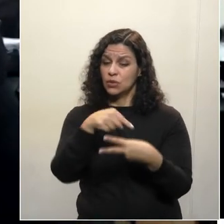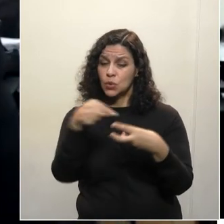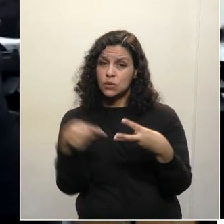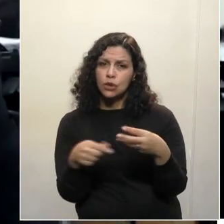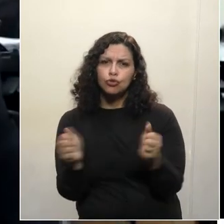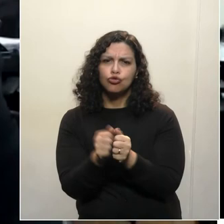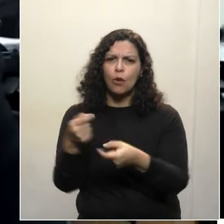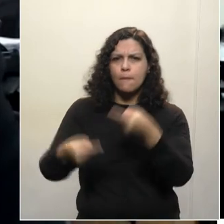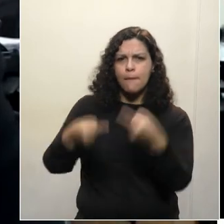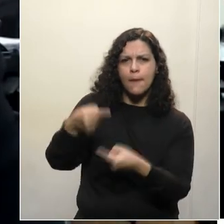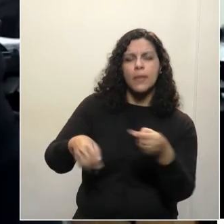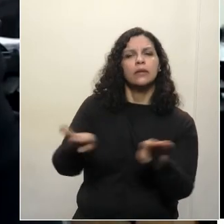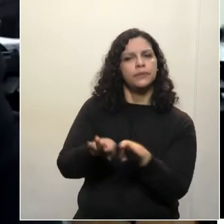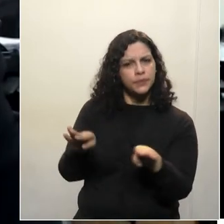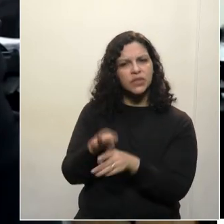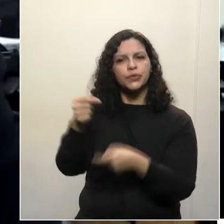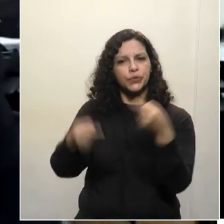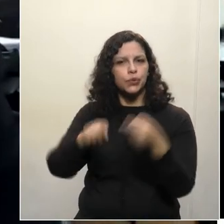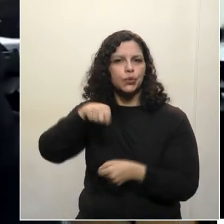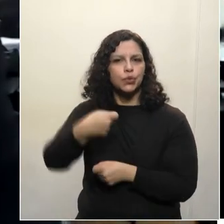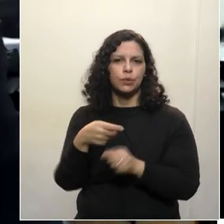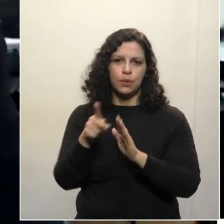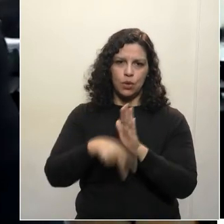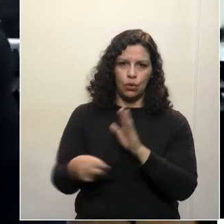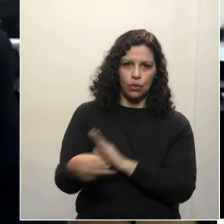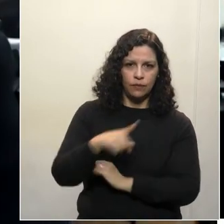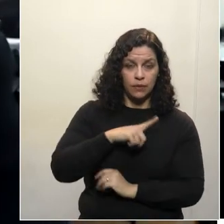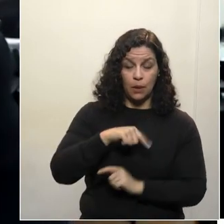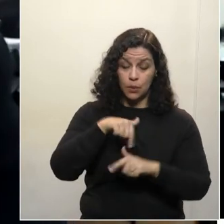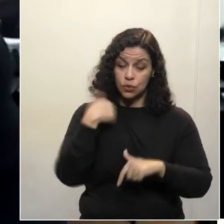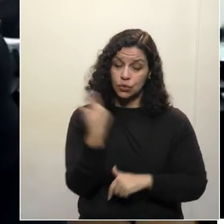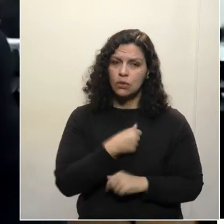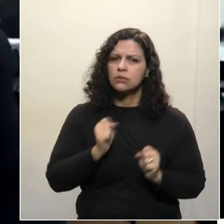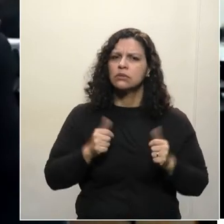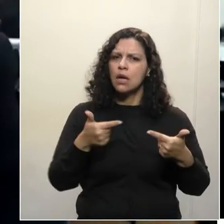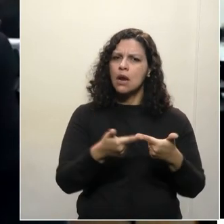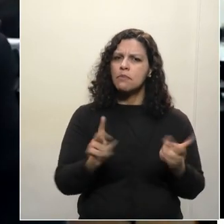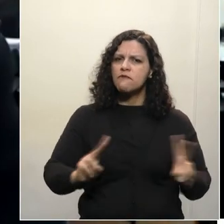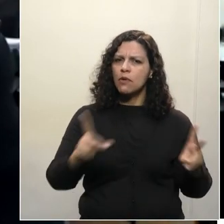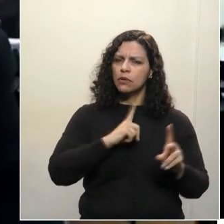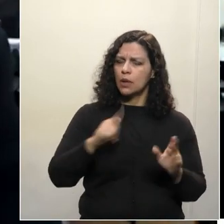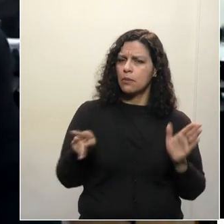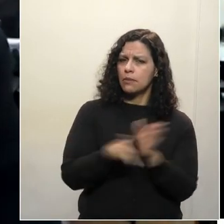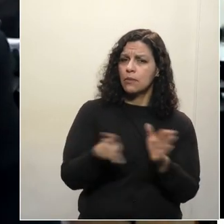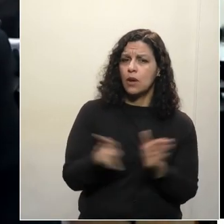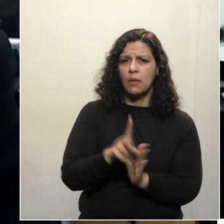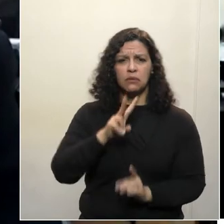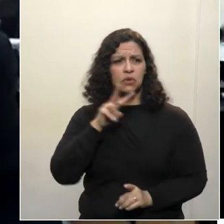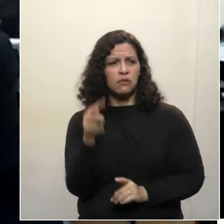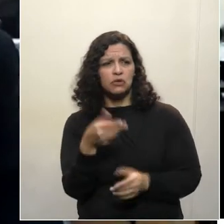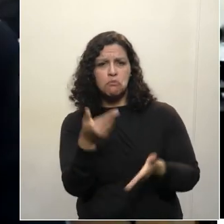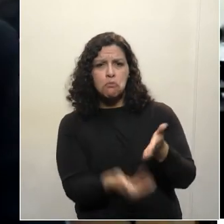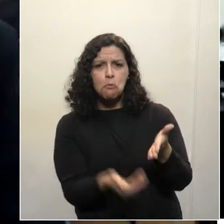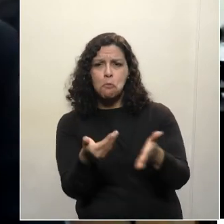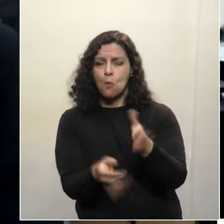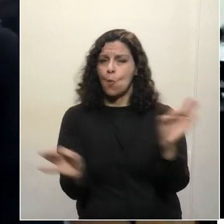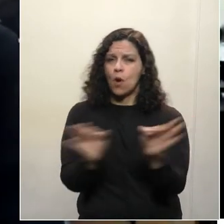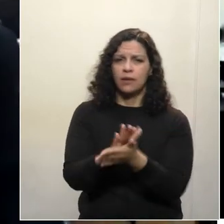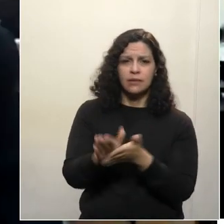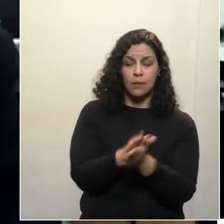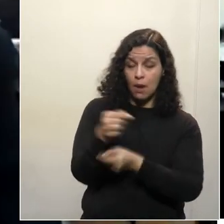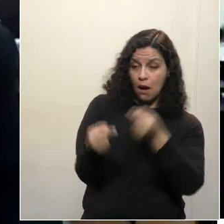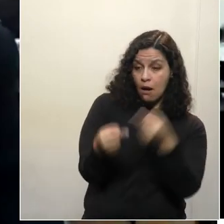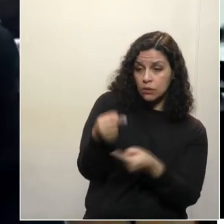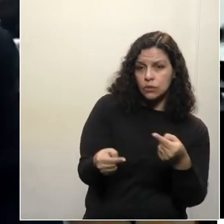aprofundar, no segundo momento, os debates em relação a isso. Mas, ganhe a casa como um todo, não vejo ninguém perdendo, porque o